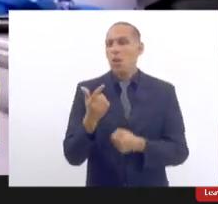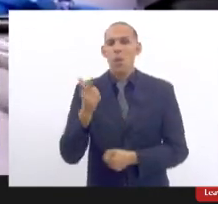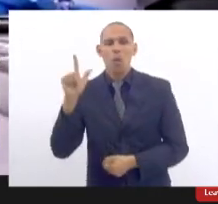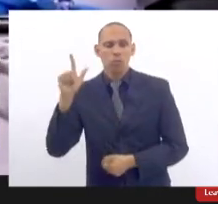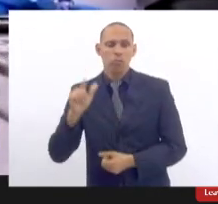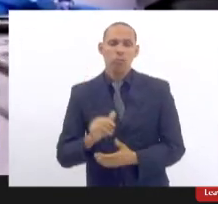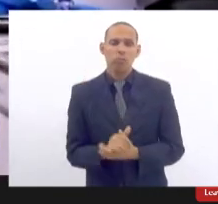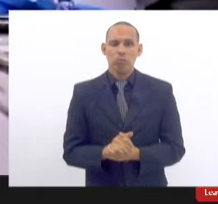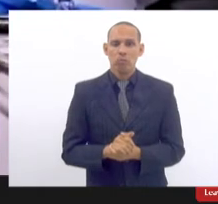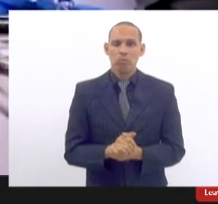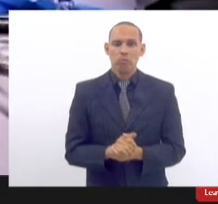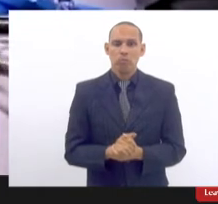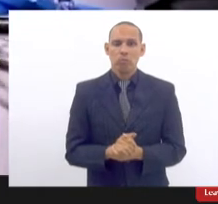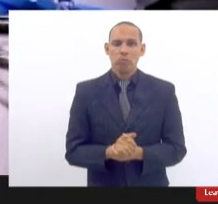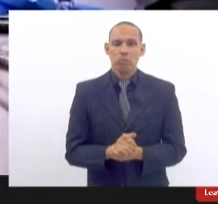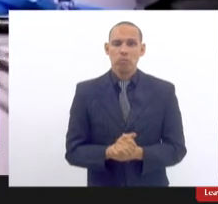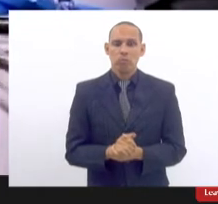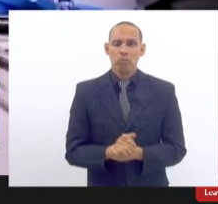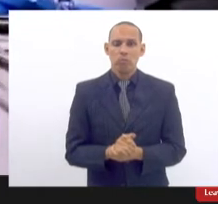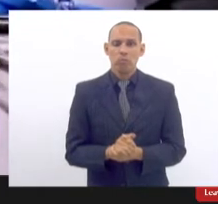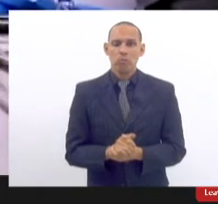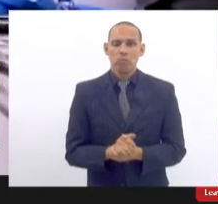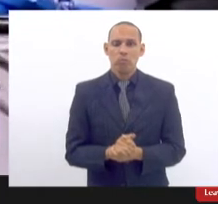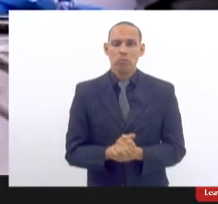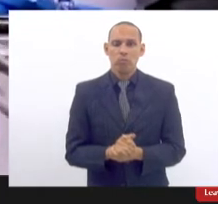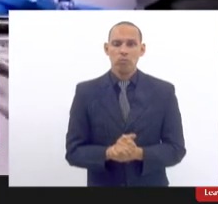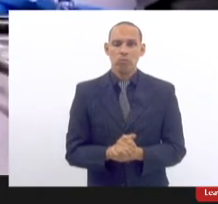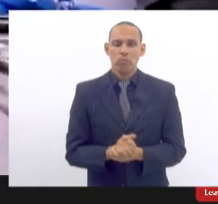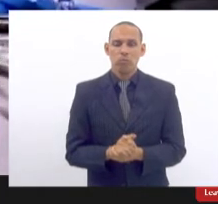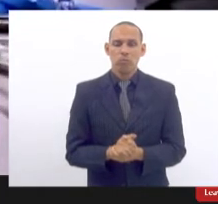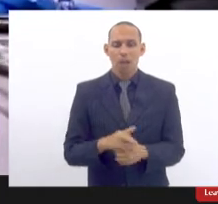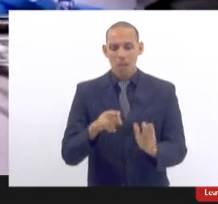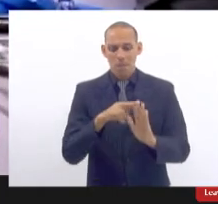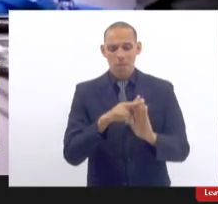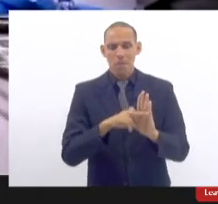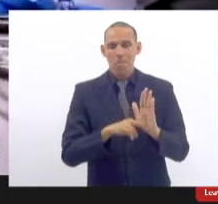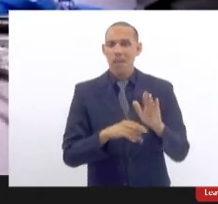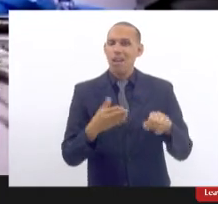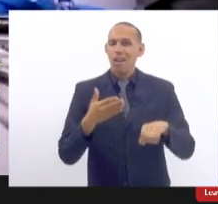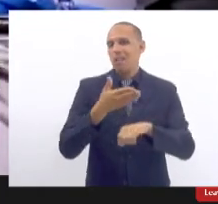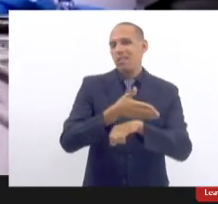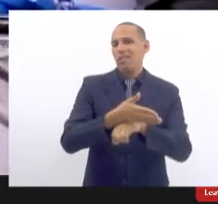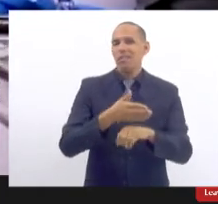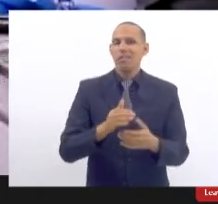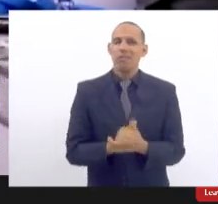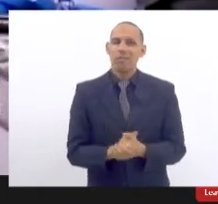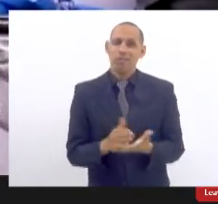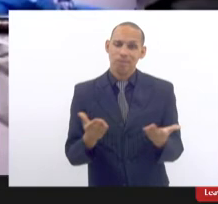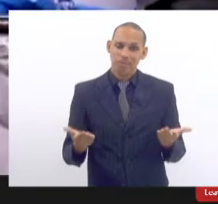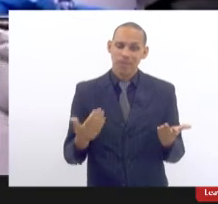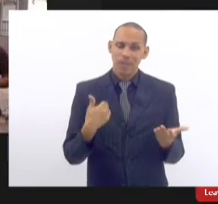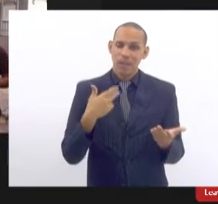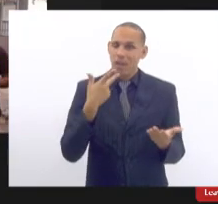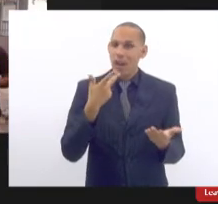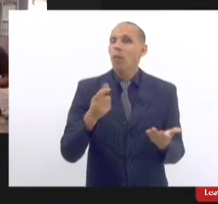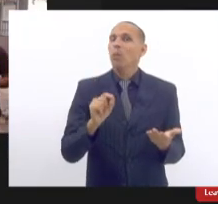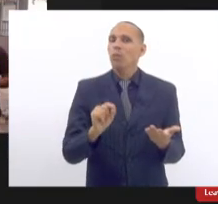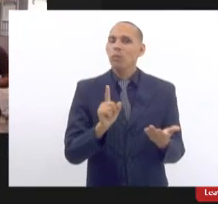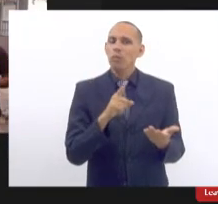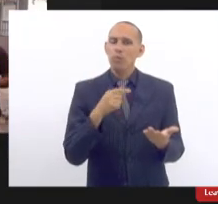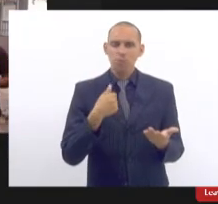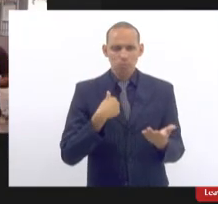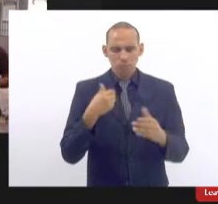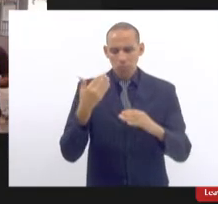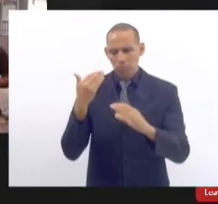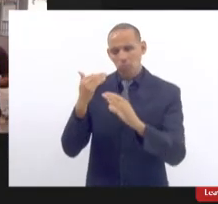que estão além da regulação especificamente por isso é que eu estou falando que eu vou remeter para a